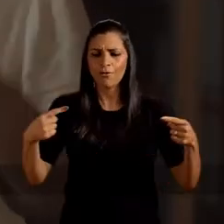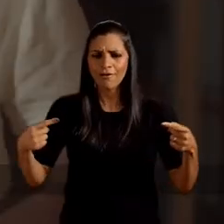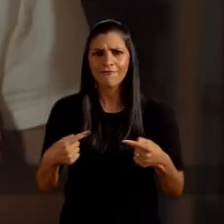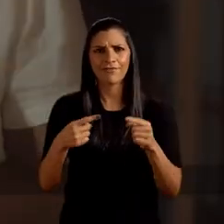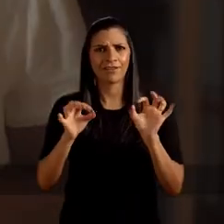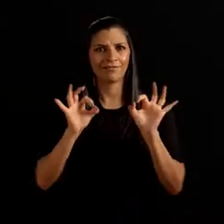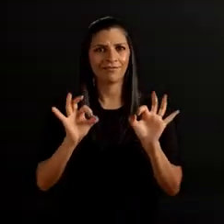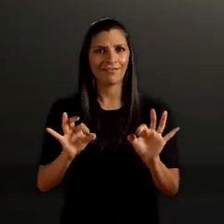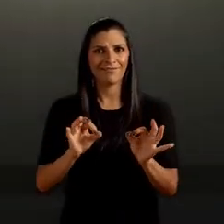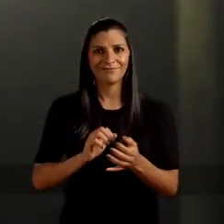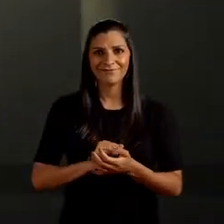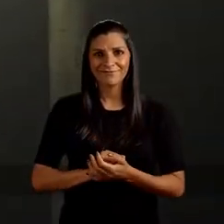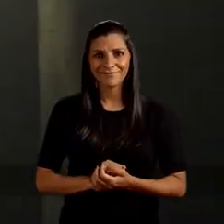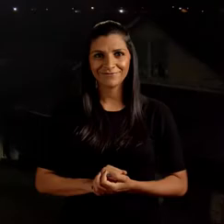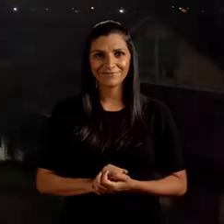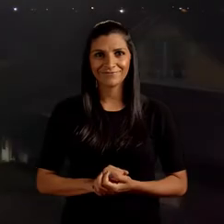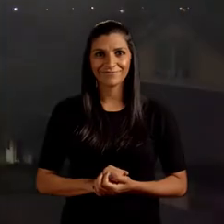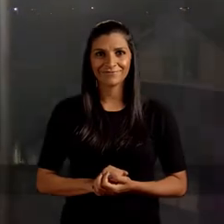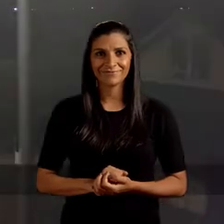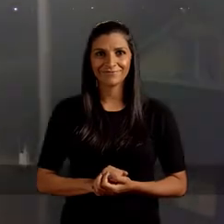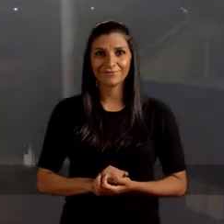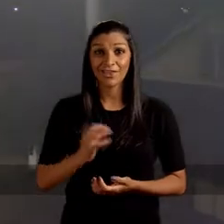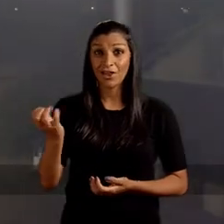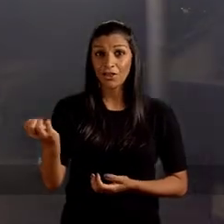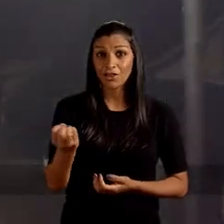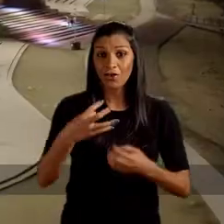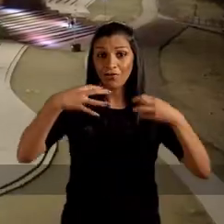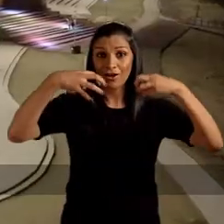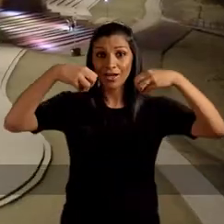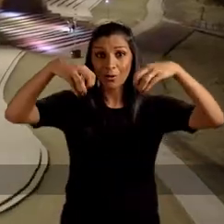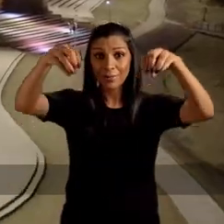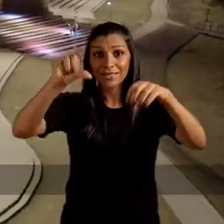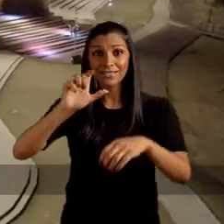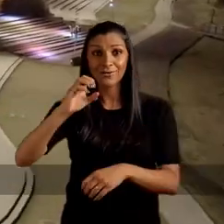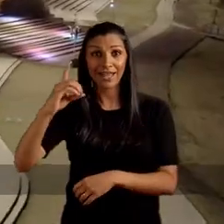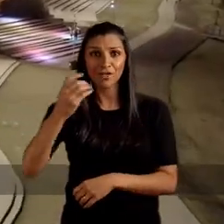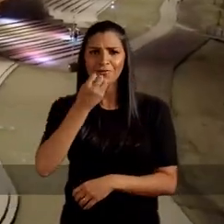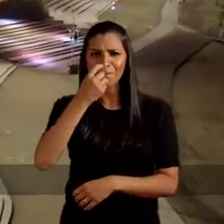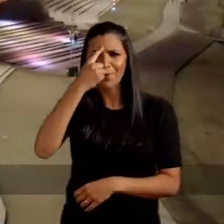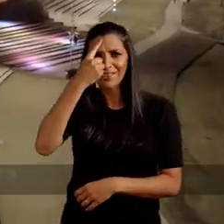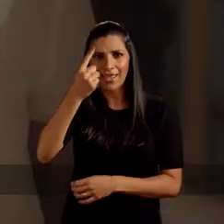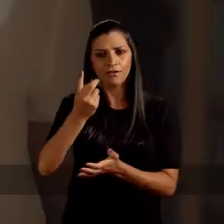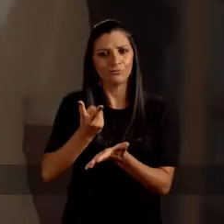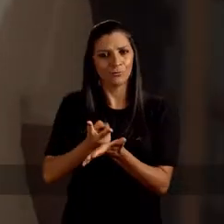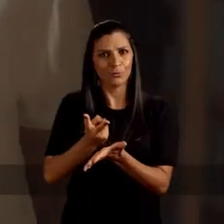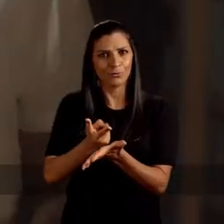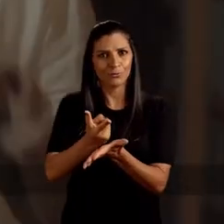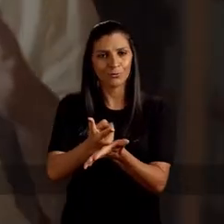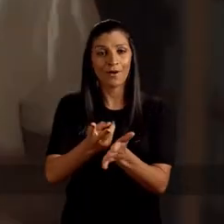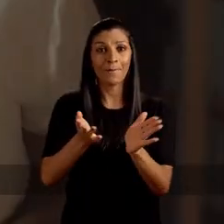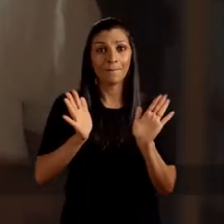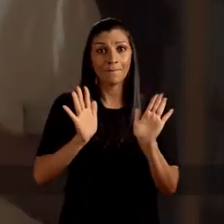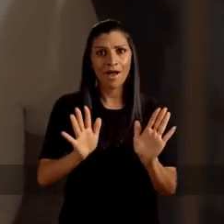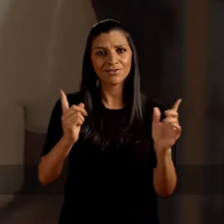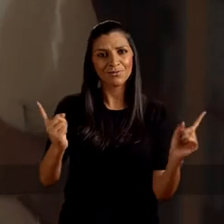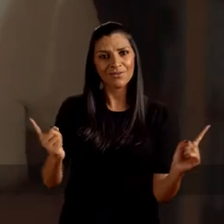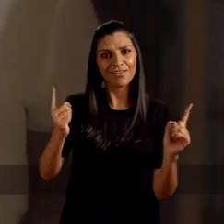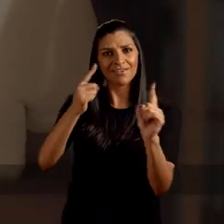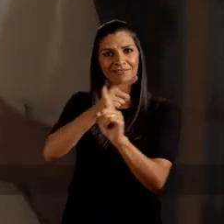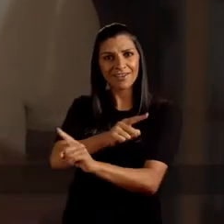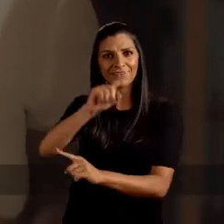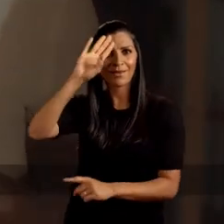enfrentar tudo isso. A nova iluminação em LED é uma boa ideia, e nós vamos manter, mas vamos